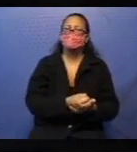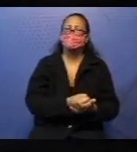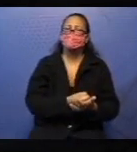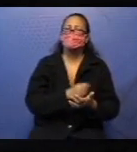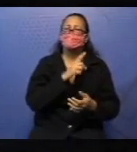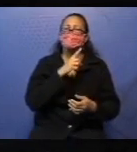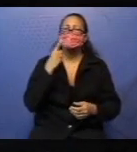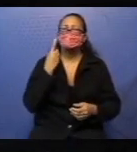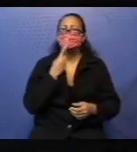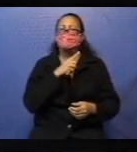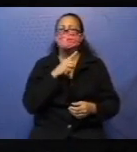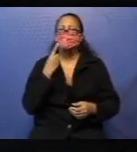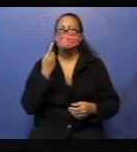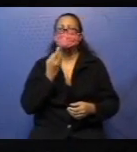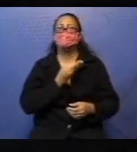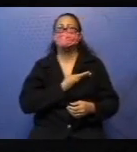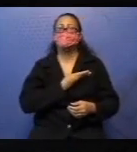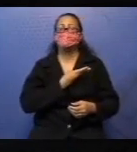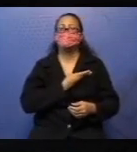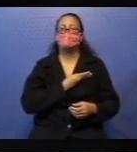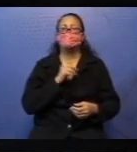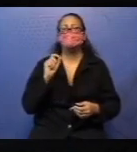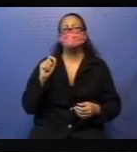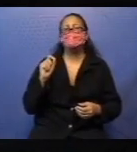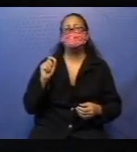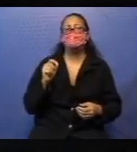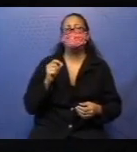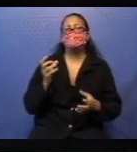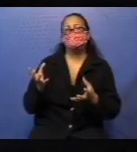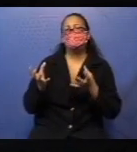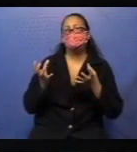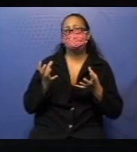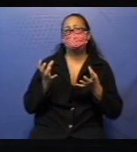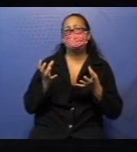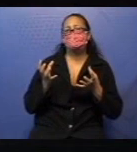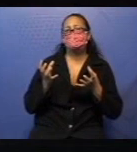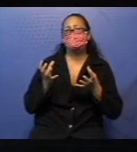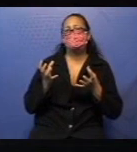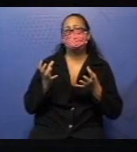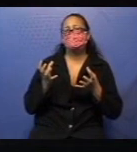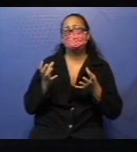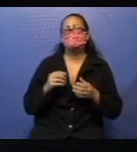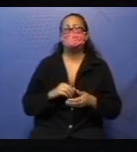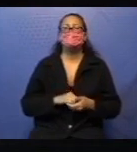Quem vai querer? Olha quanta coisa que a Mônica consegue fazer com o dinheiro dela.